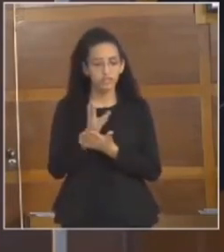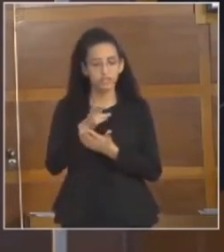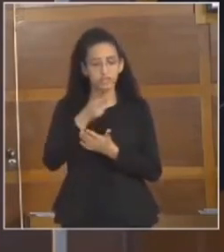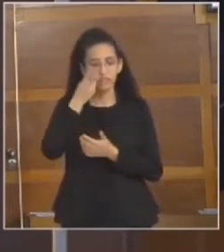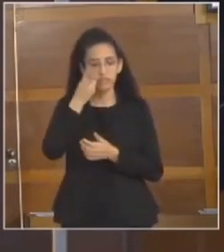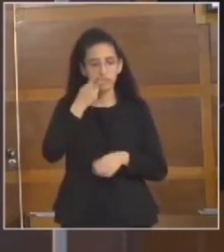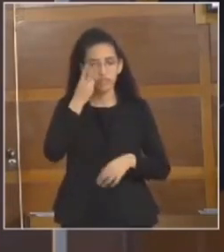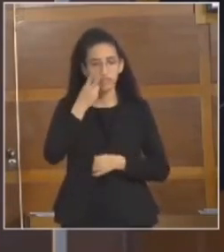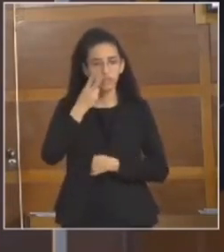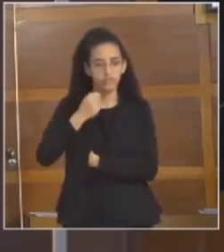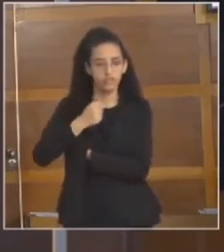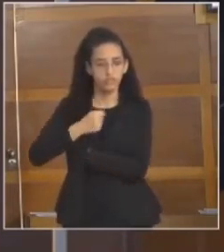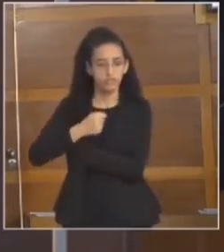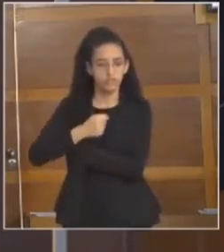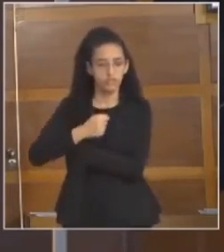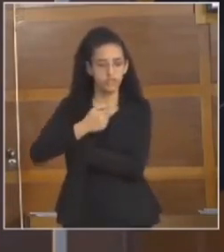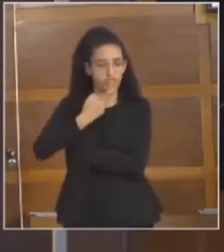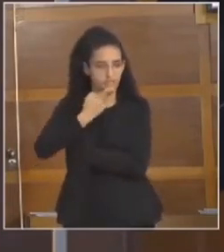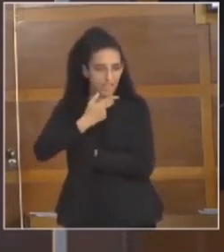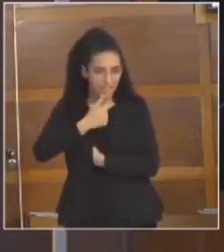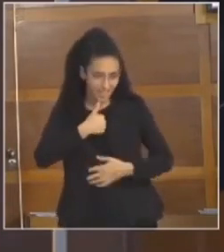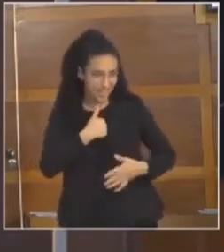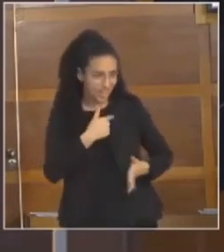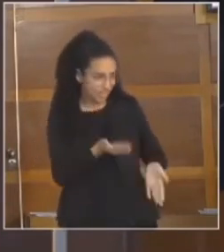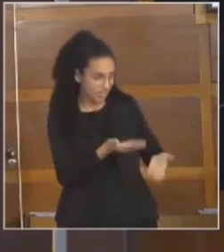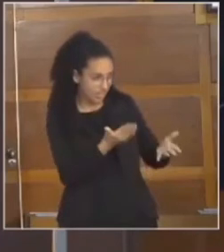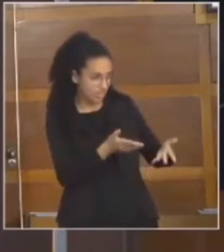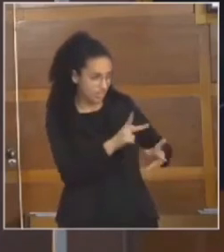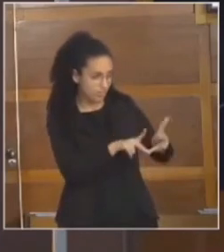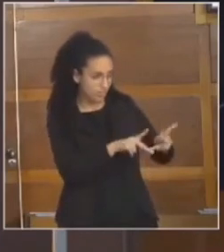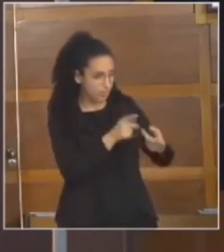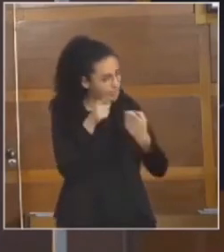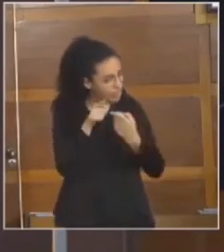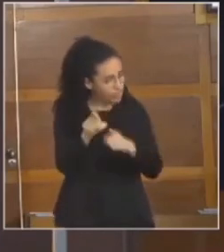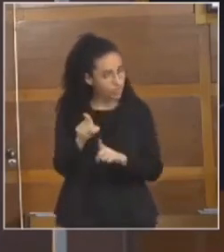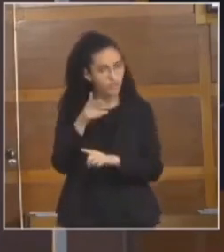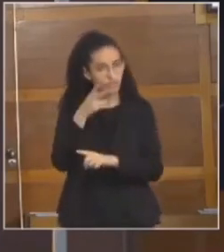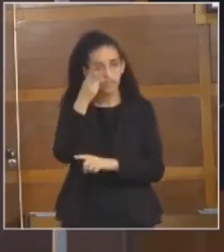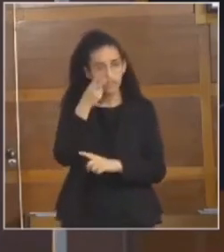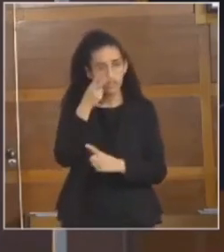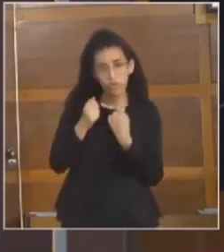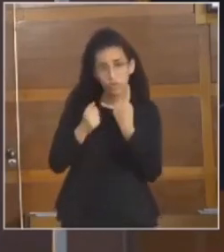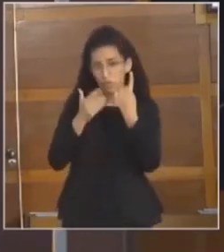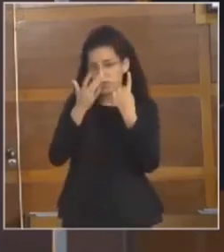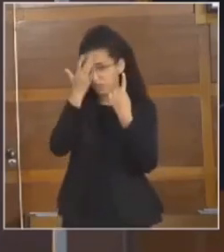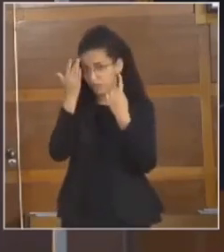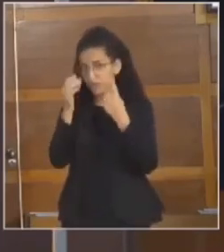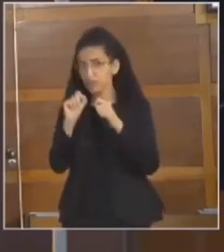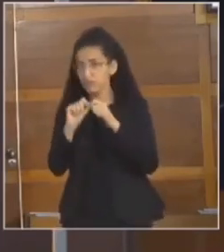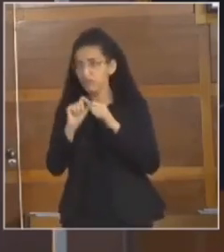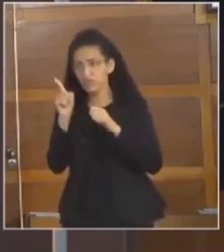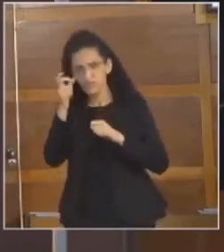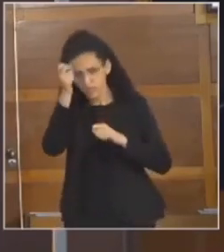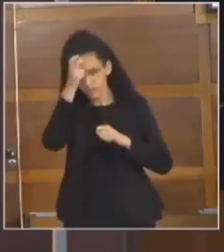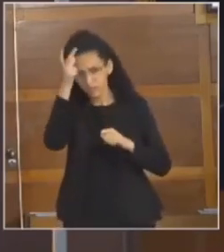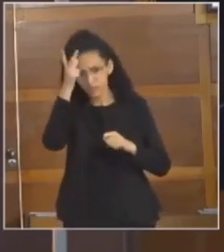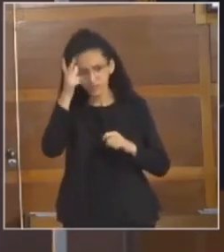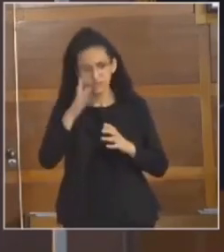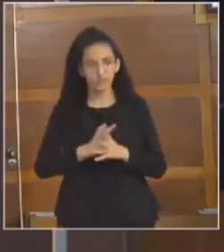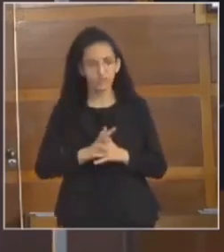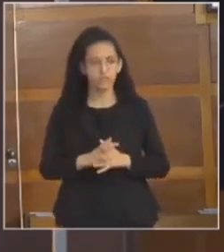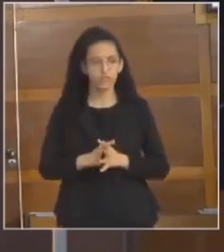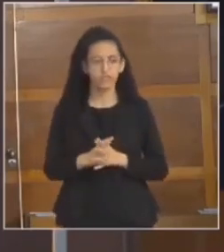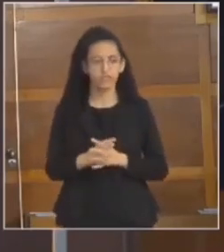afirmarem aqui que eu incitei a população contra os vereadores quando a única pessoa que fez isso foi o próprio